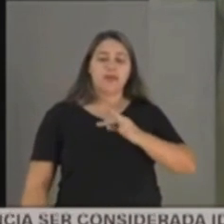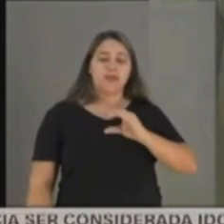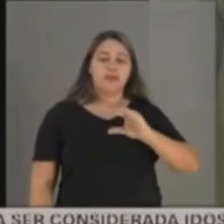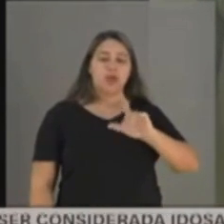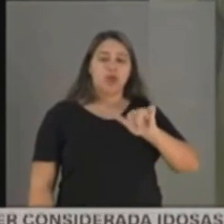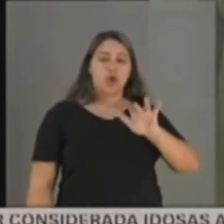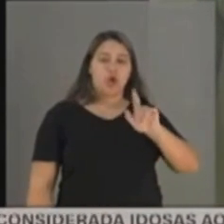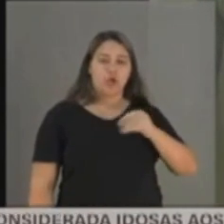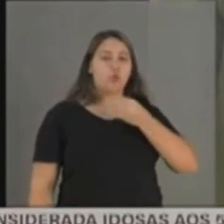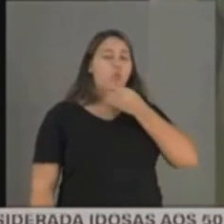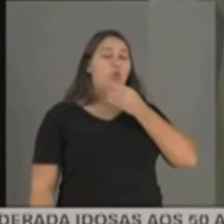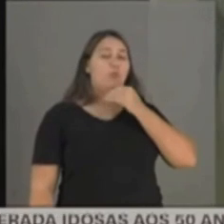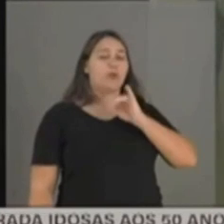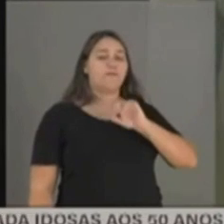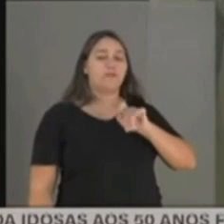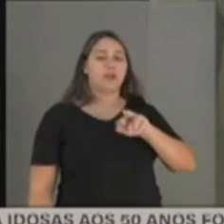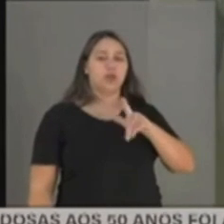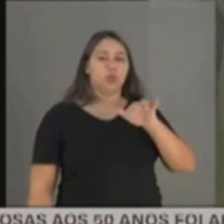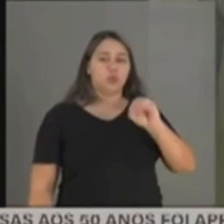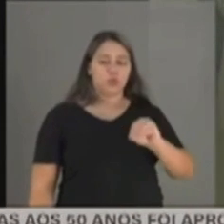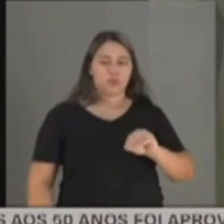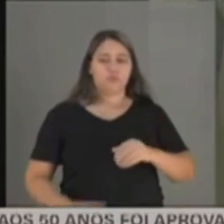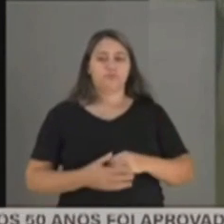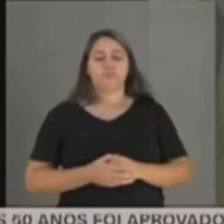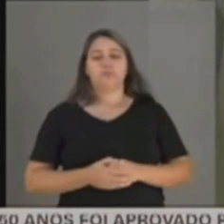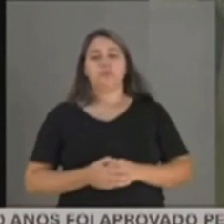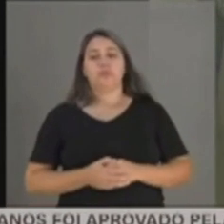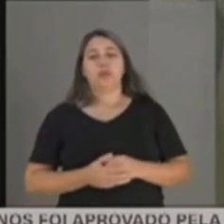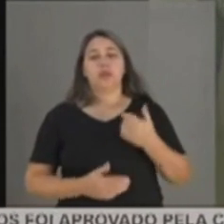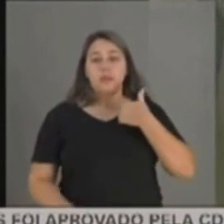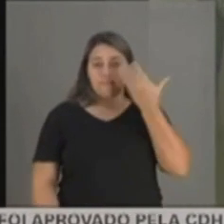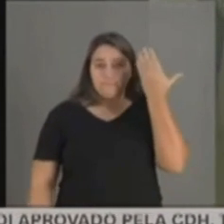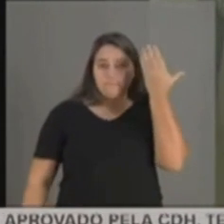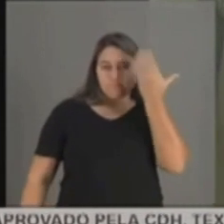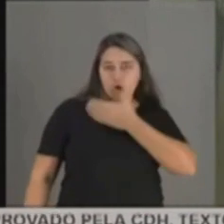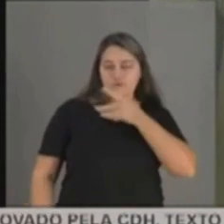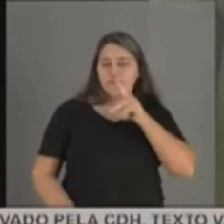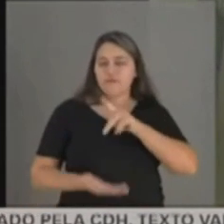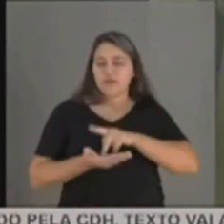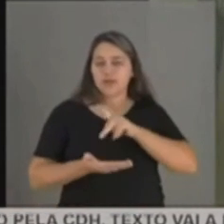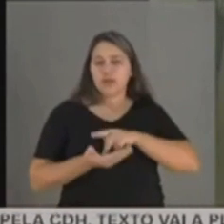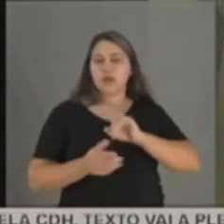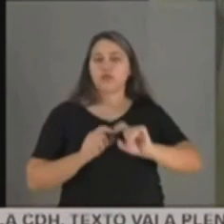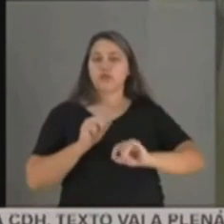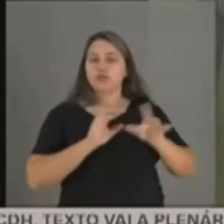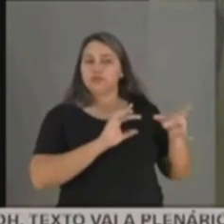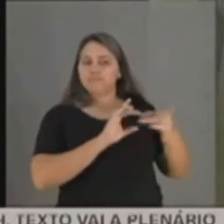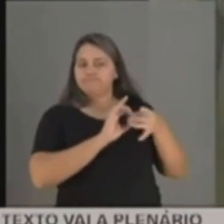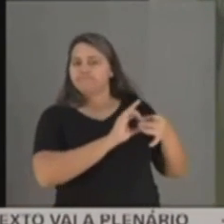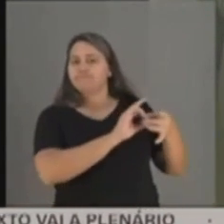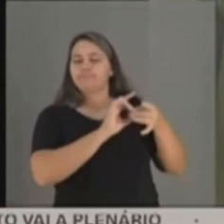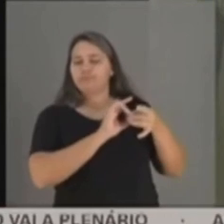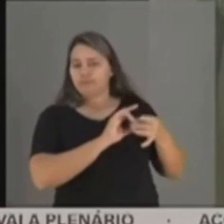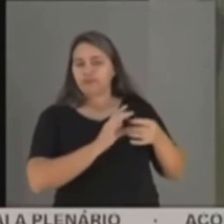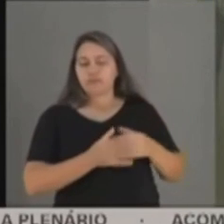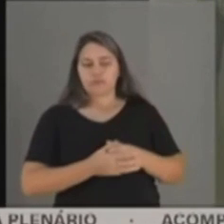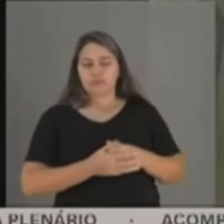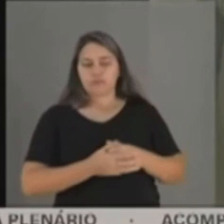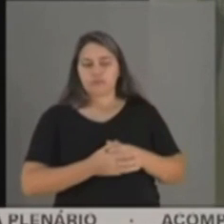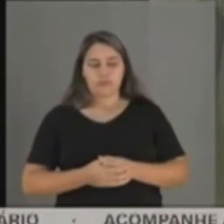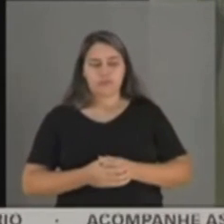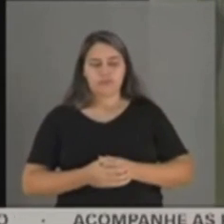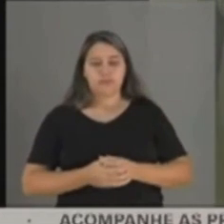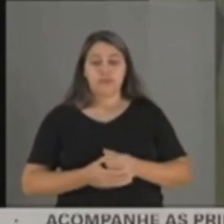do Ivanildo, o que comprova verdadeiramente o coluio existente no